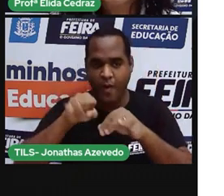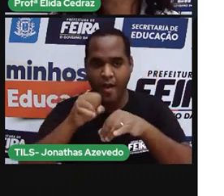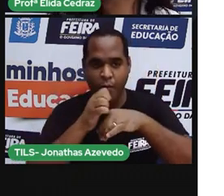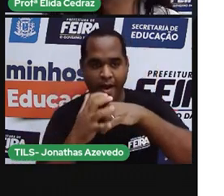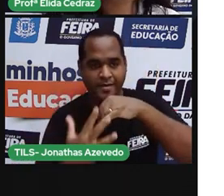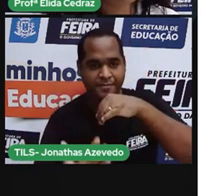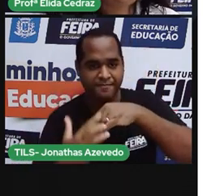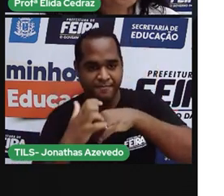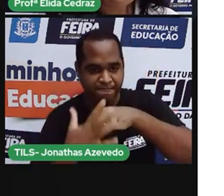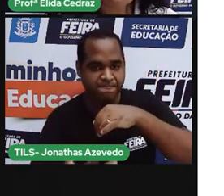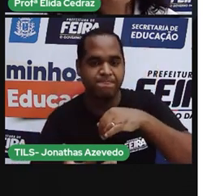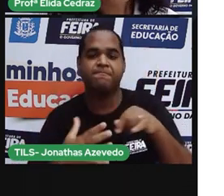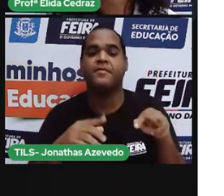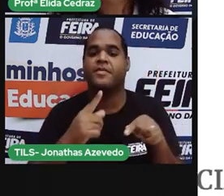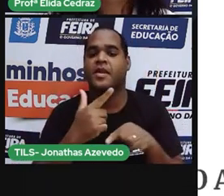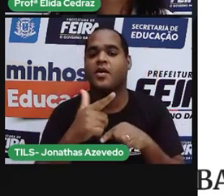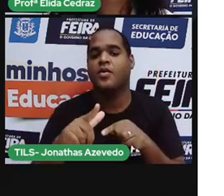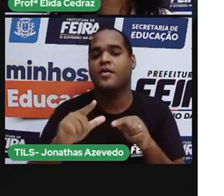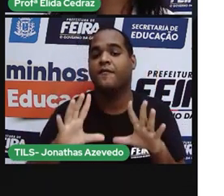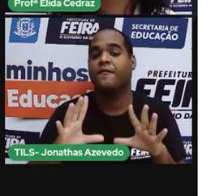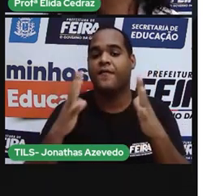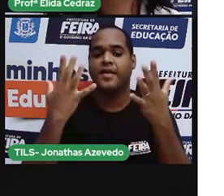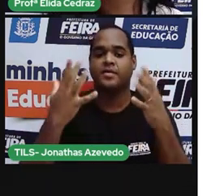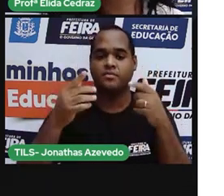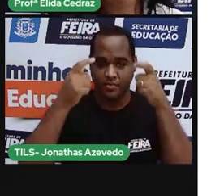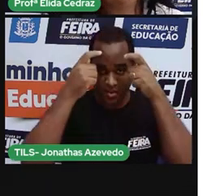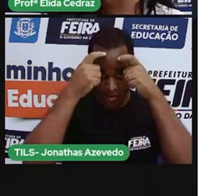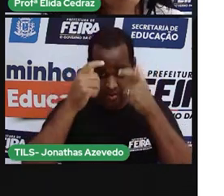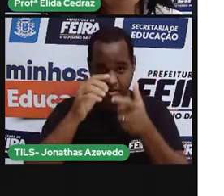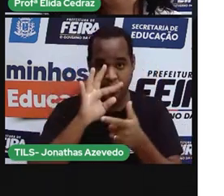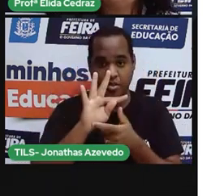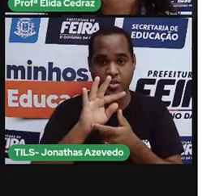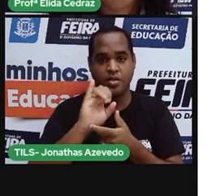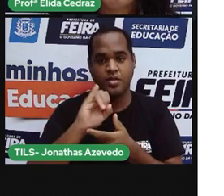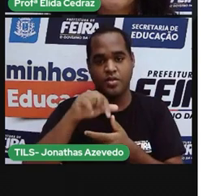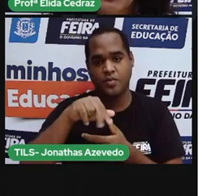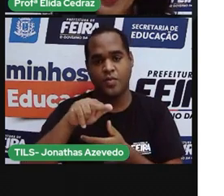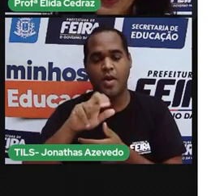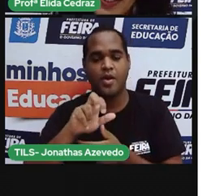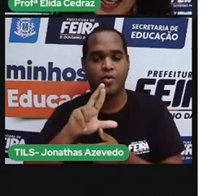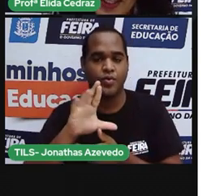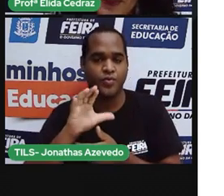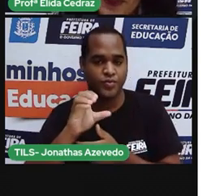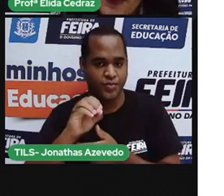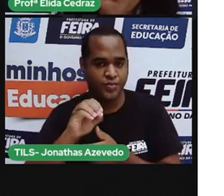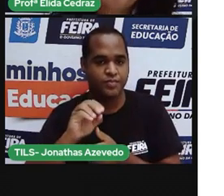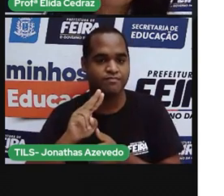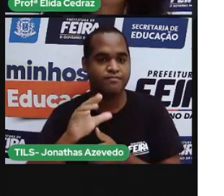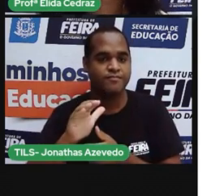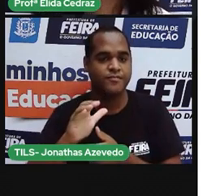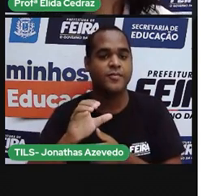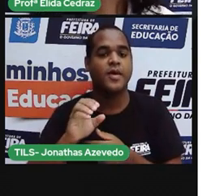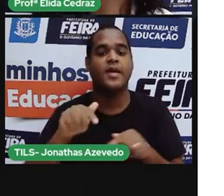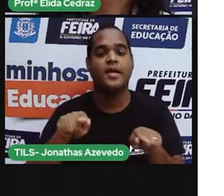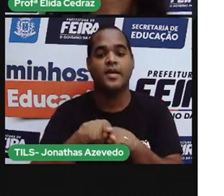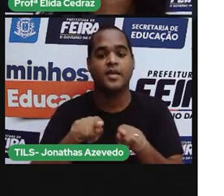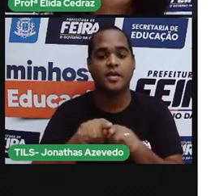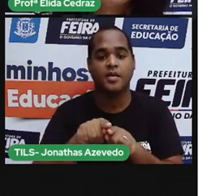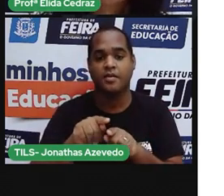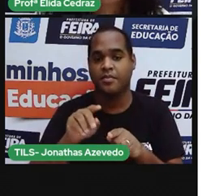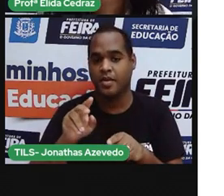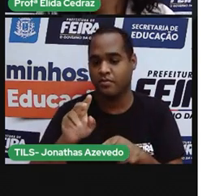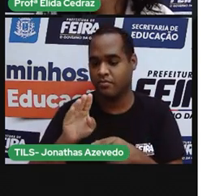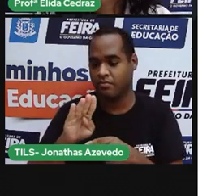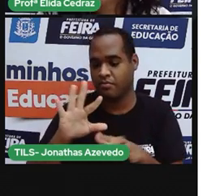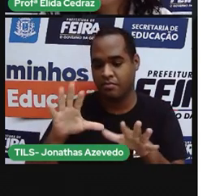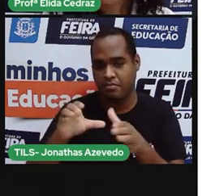de rei em Ticuaraçu e também o bando anunciador. E